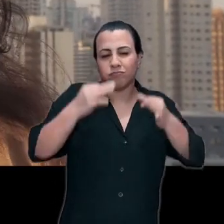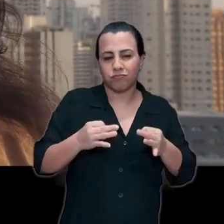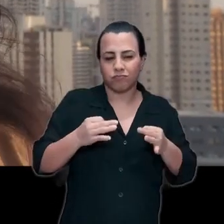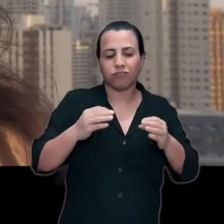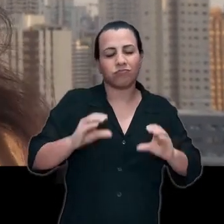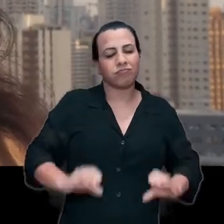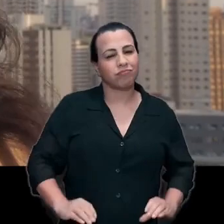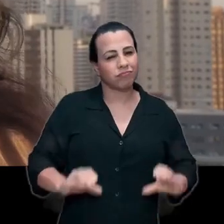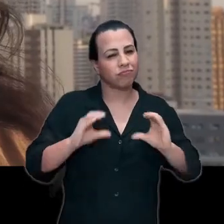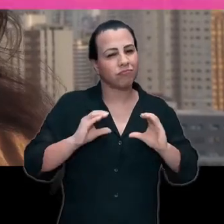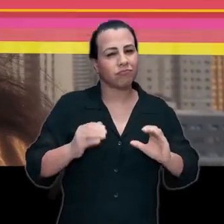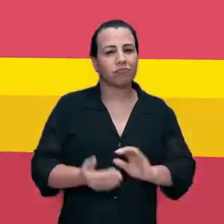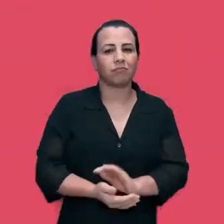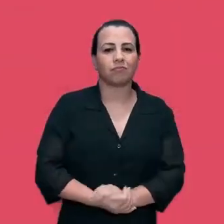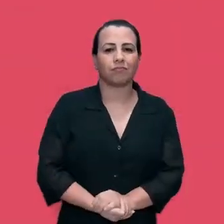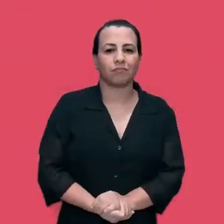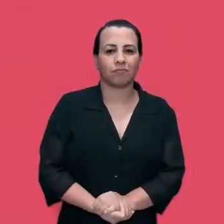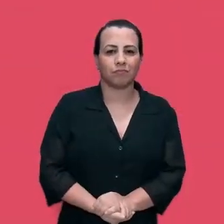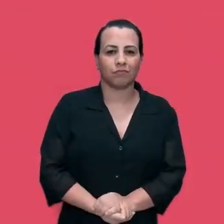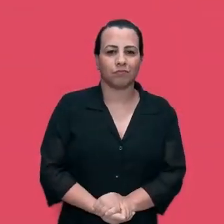propostas para uma Curitiba cidadã.